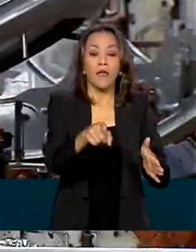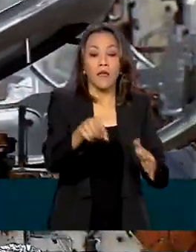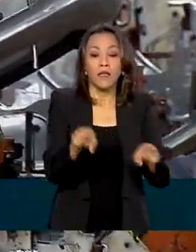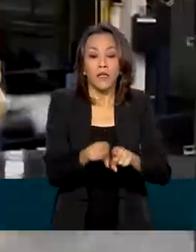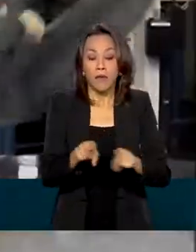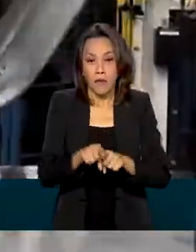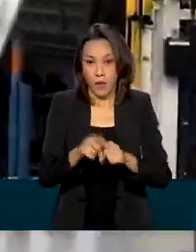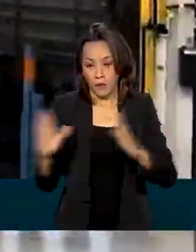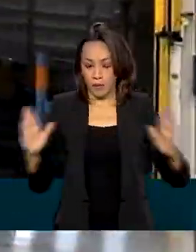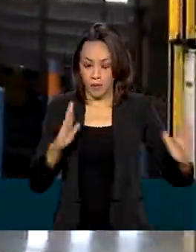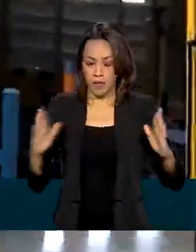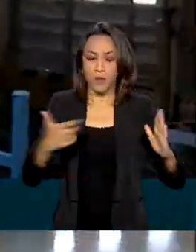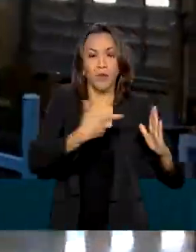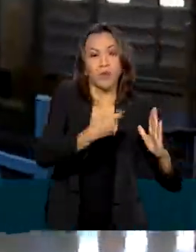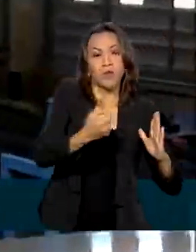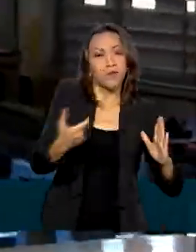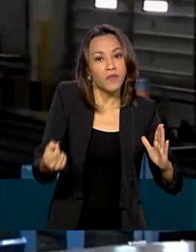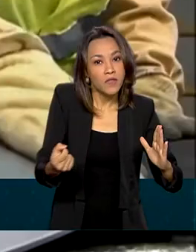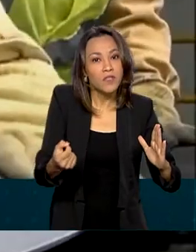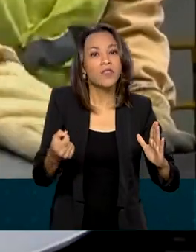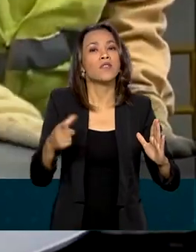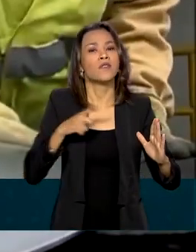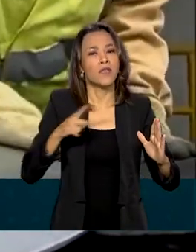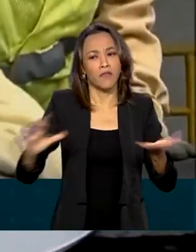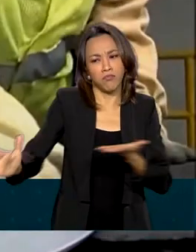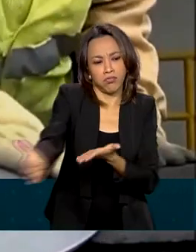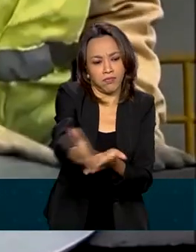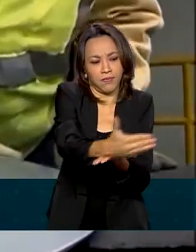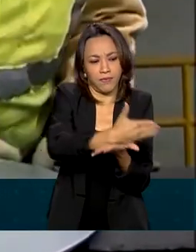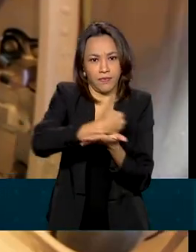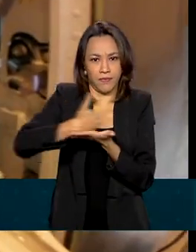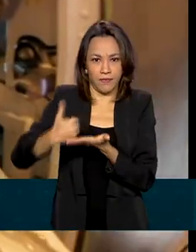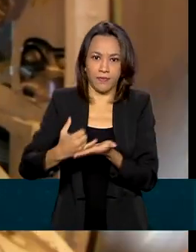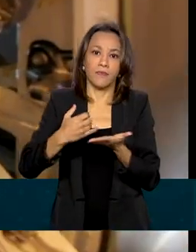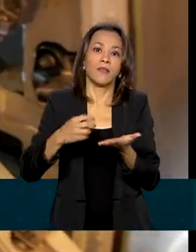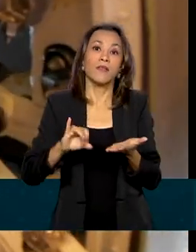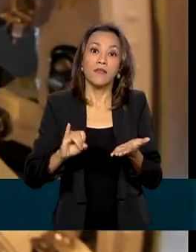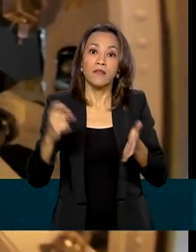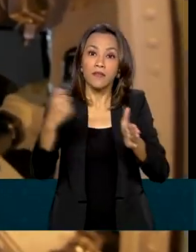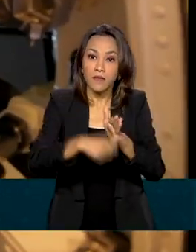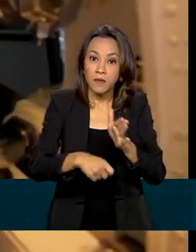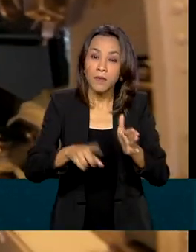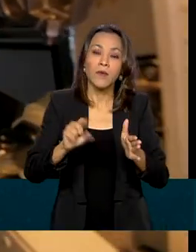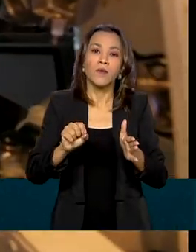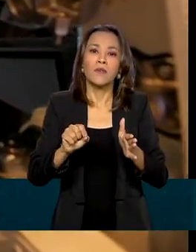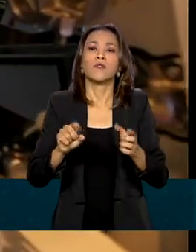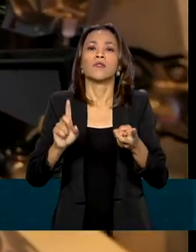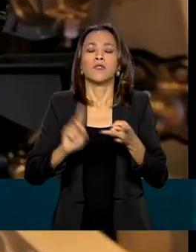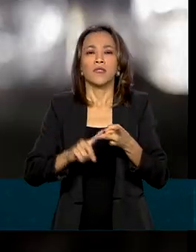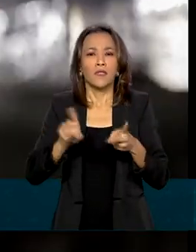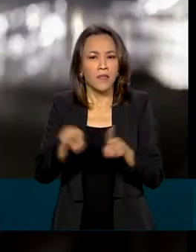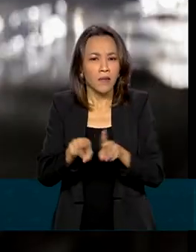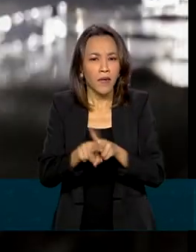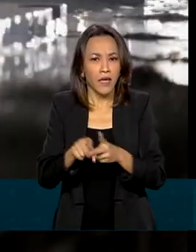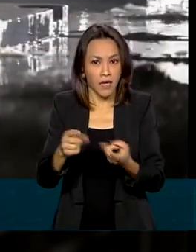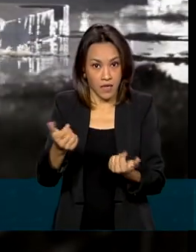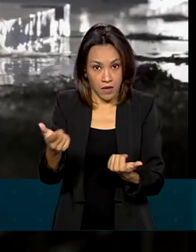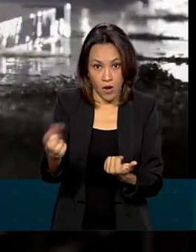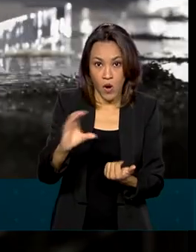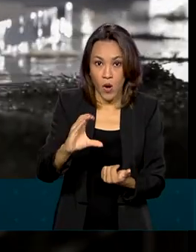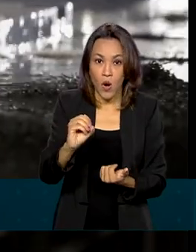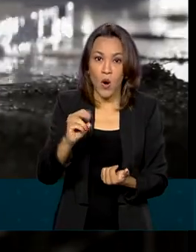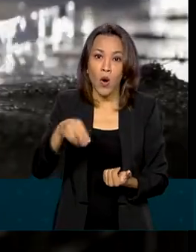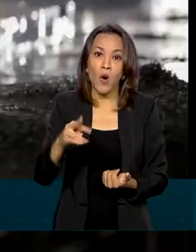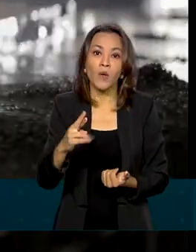o ano de 2020 fechou com a arrecadação das receitas federais, incluindo impostos e contribuições,